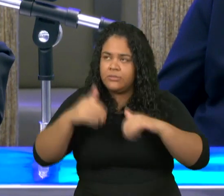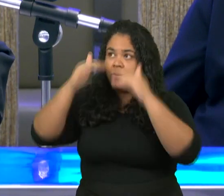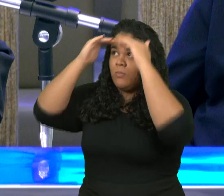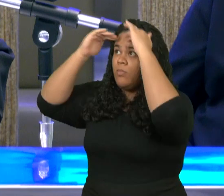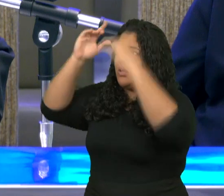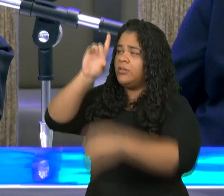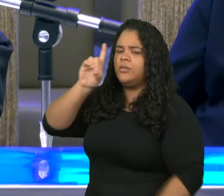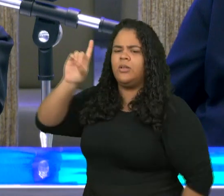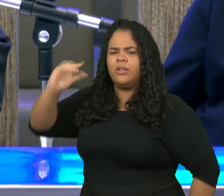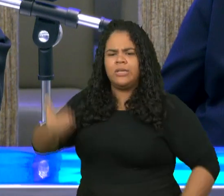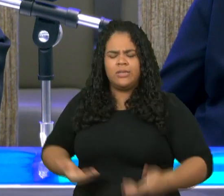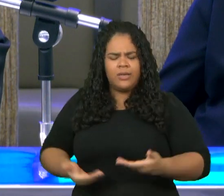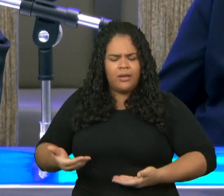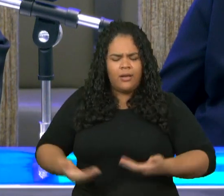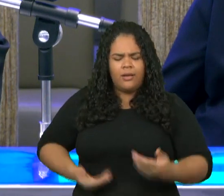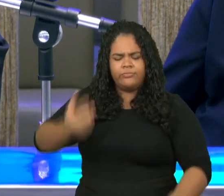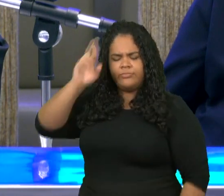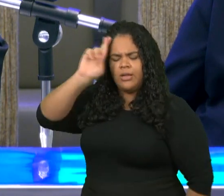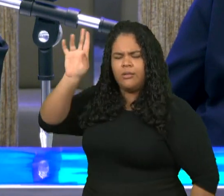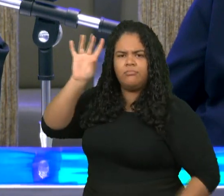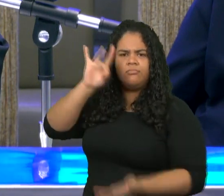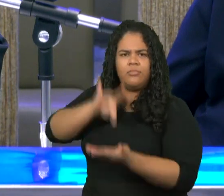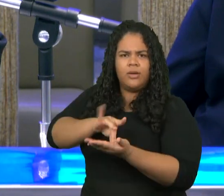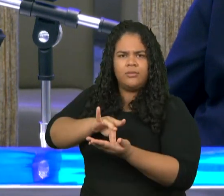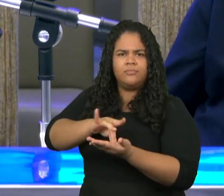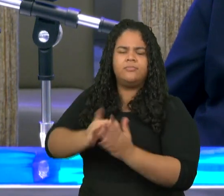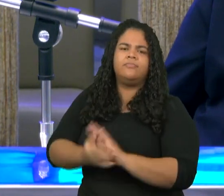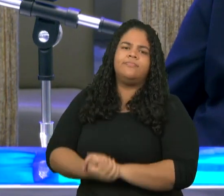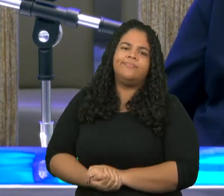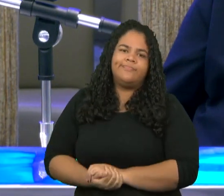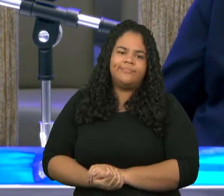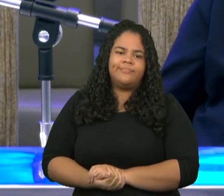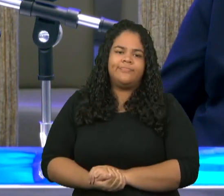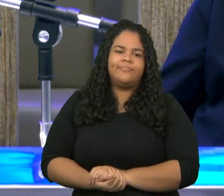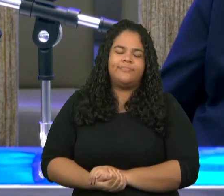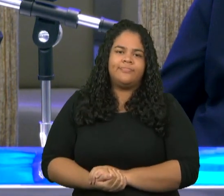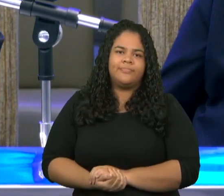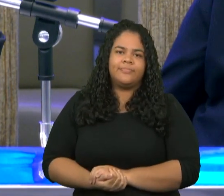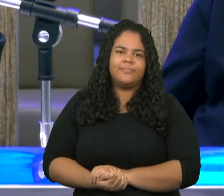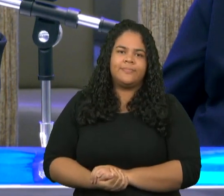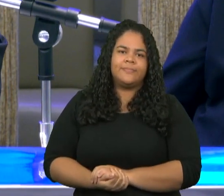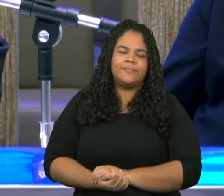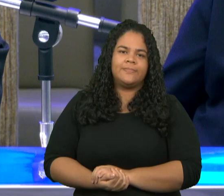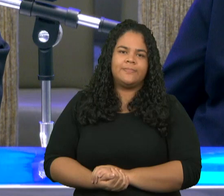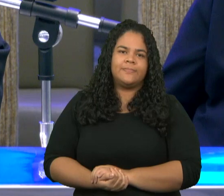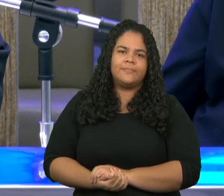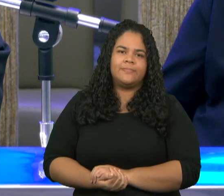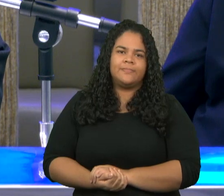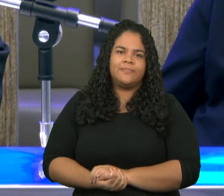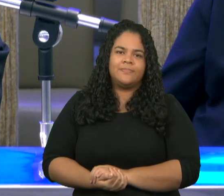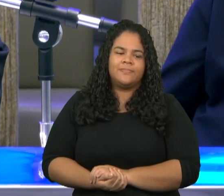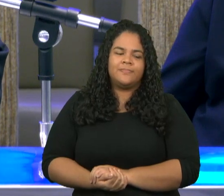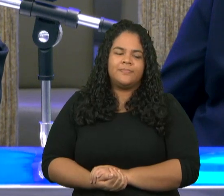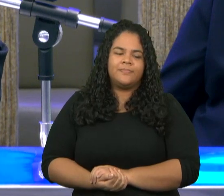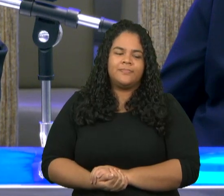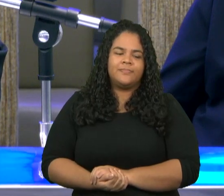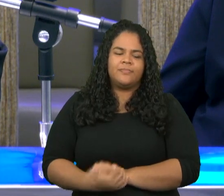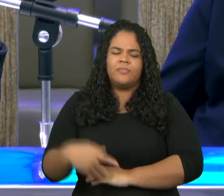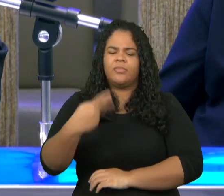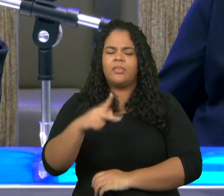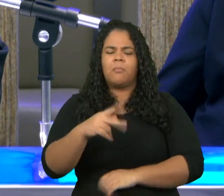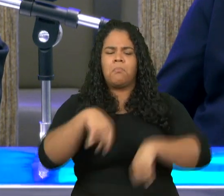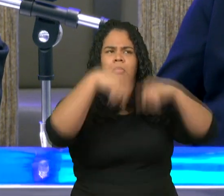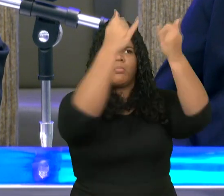integridade e com verdade e diz e deitai fora os deuses